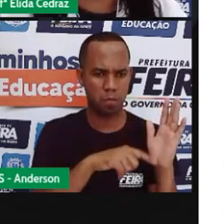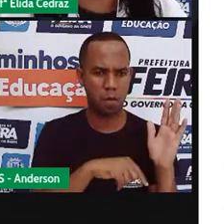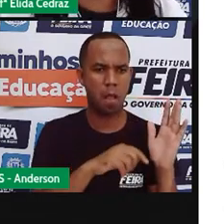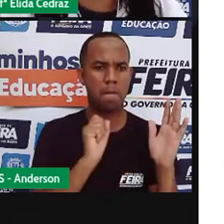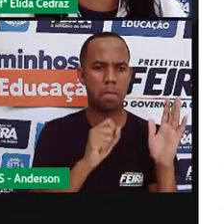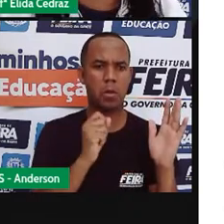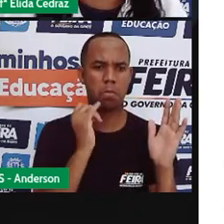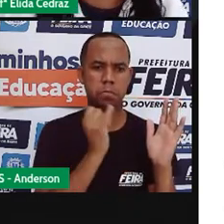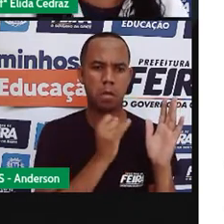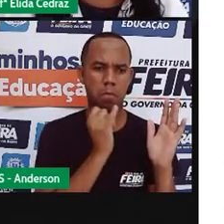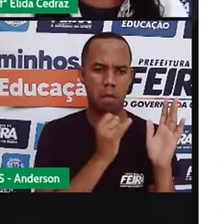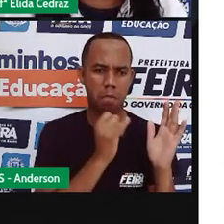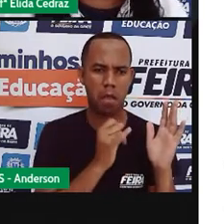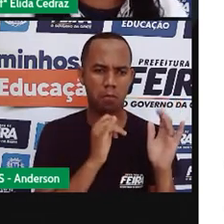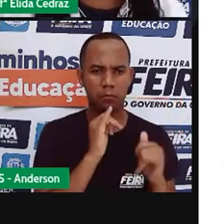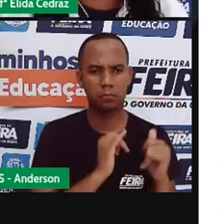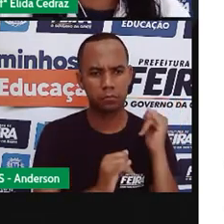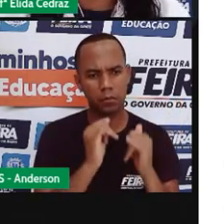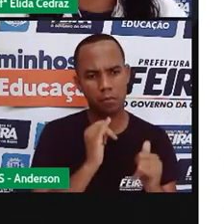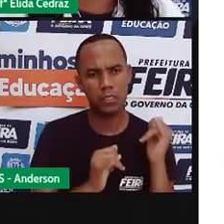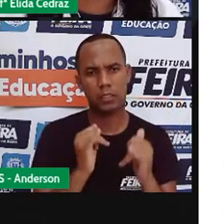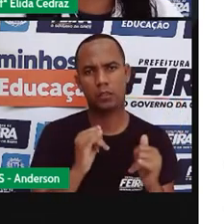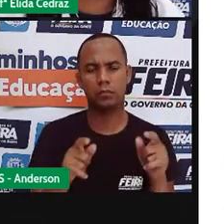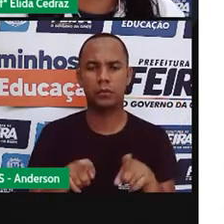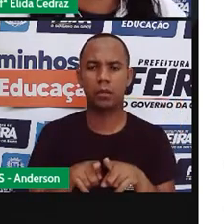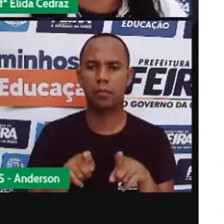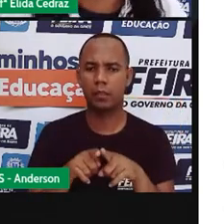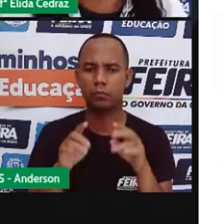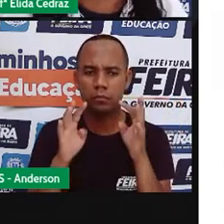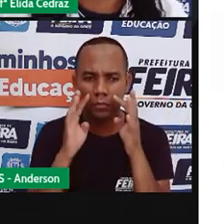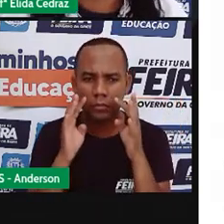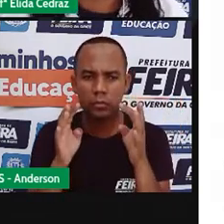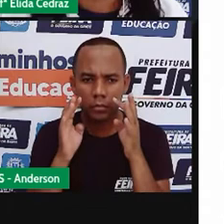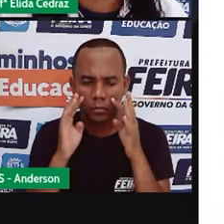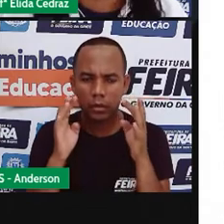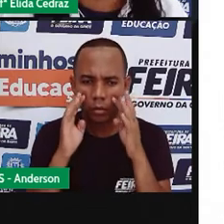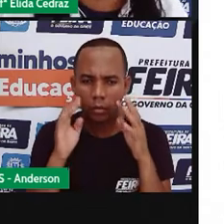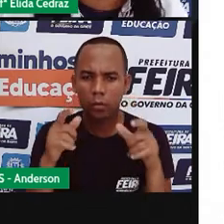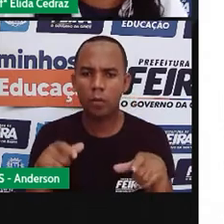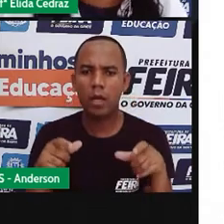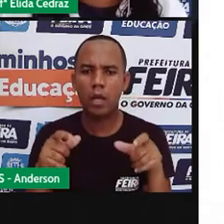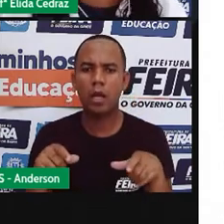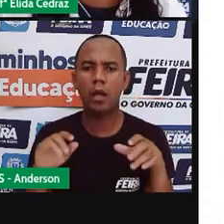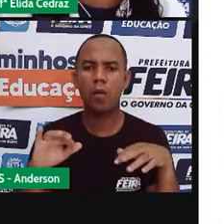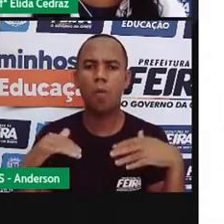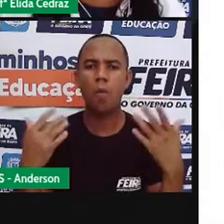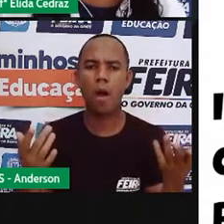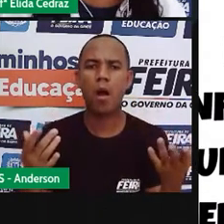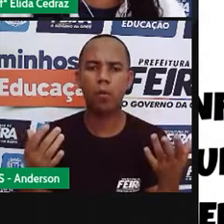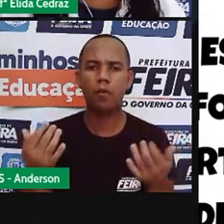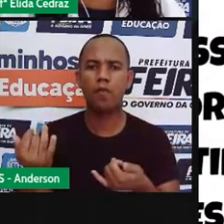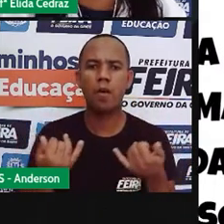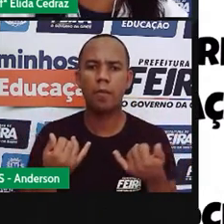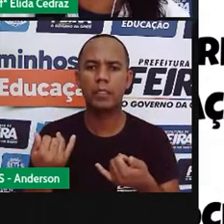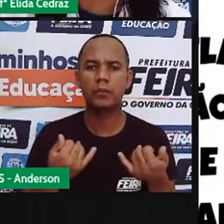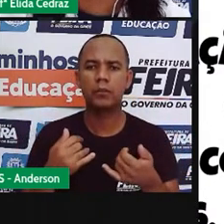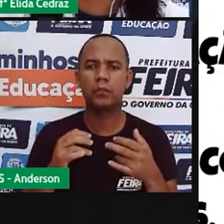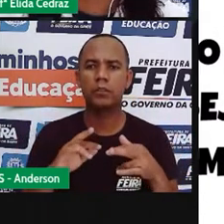a gente precisa estar informado e prestar atenção de onde a gente está retirando essa informação